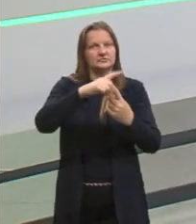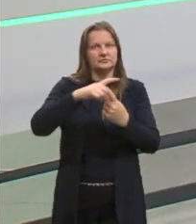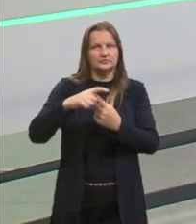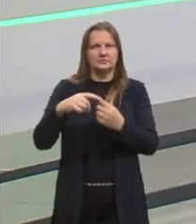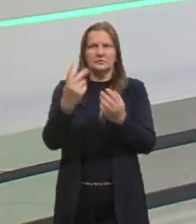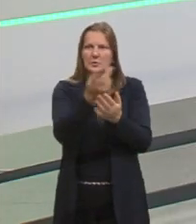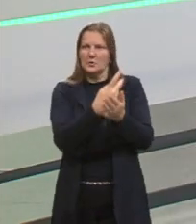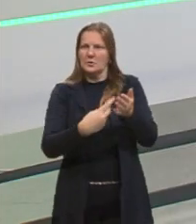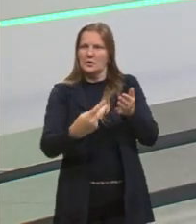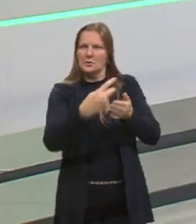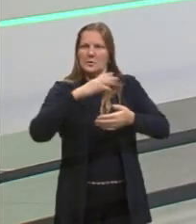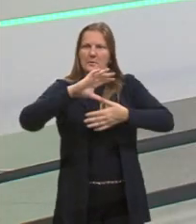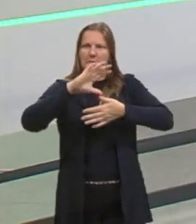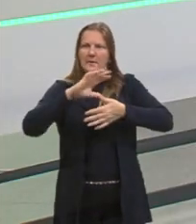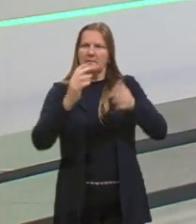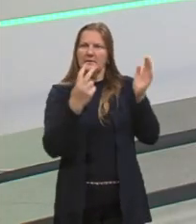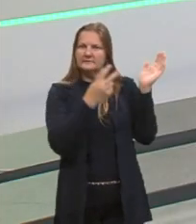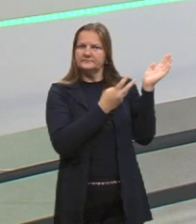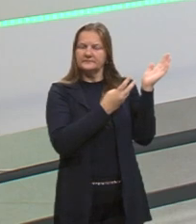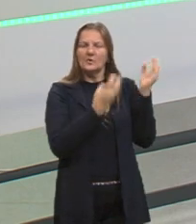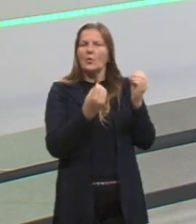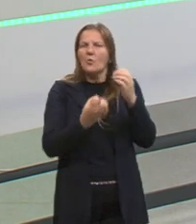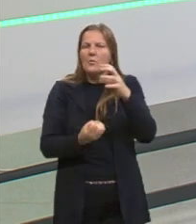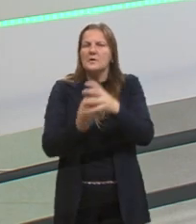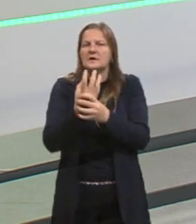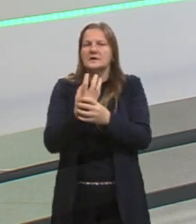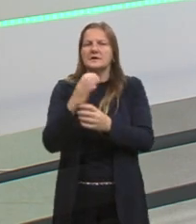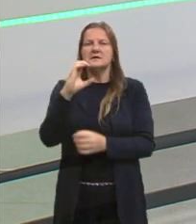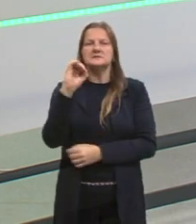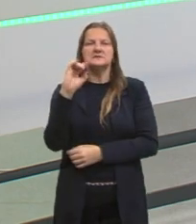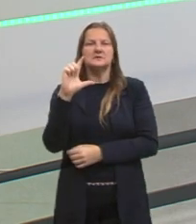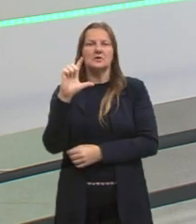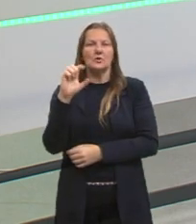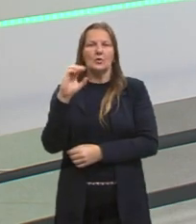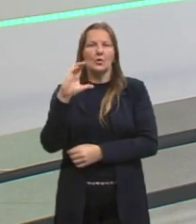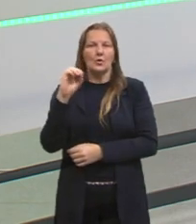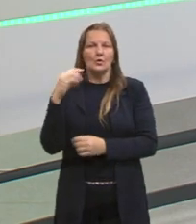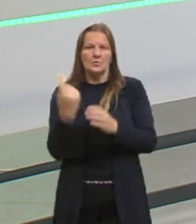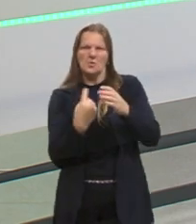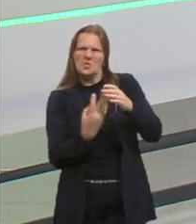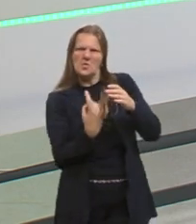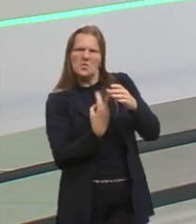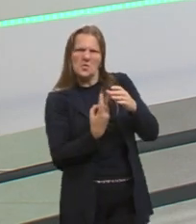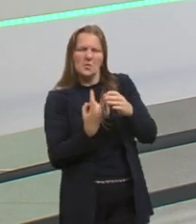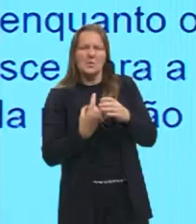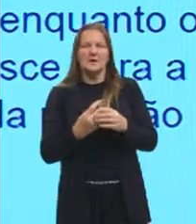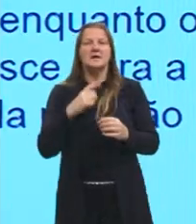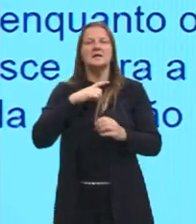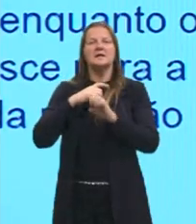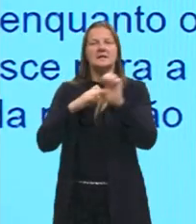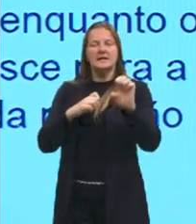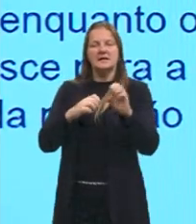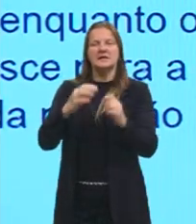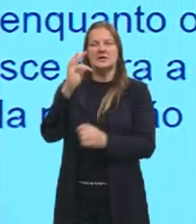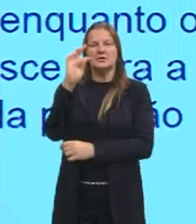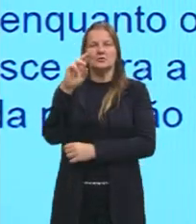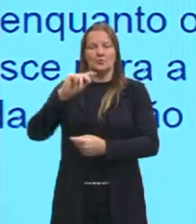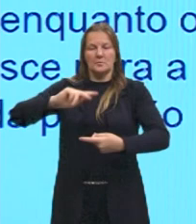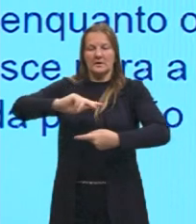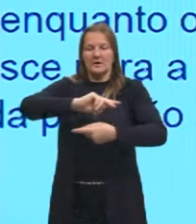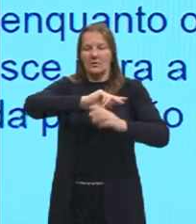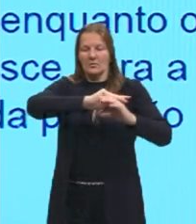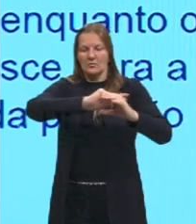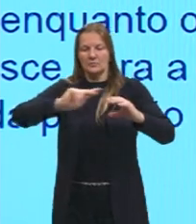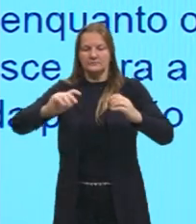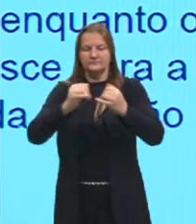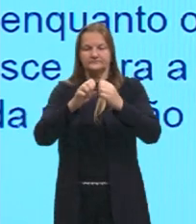né, vai mostrar as formações desses ciclones no globo, tá, nós temos a formação de ciclone tropical e extratropical. Qual a diferença